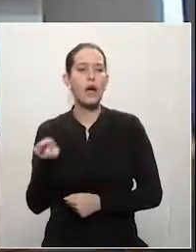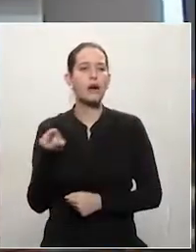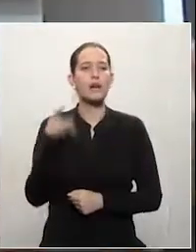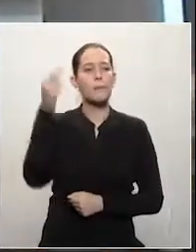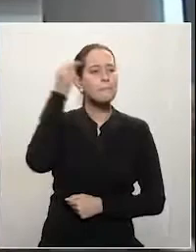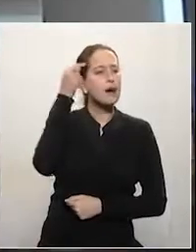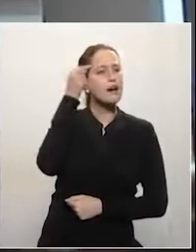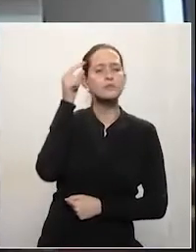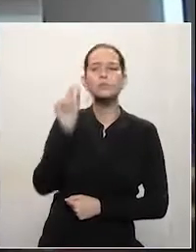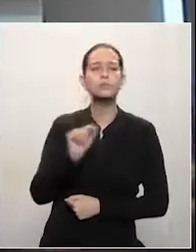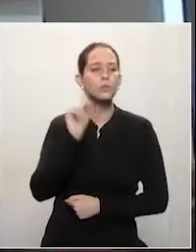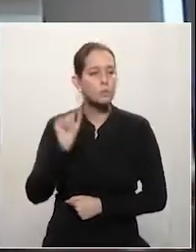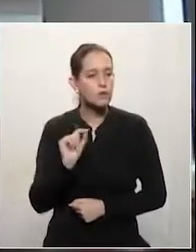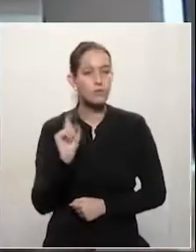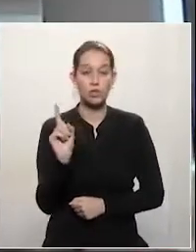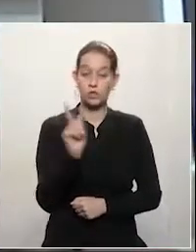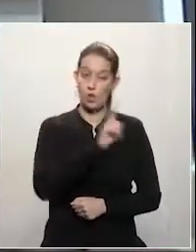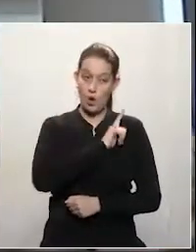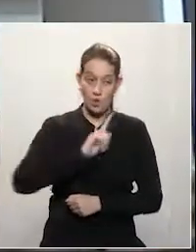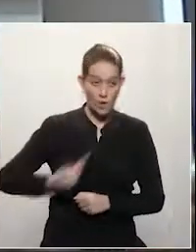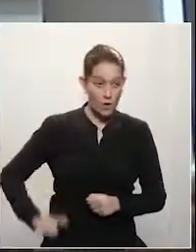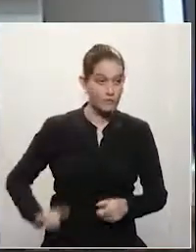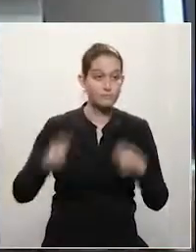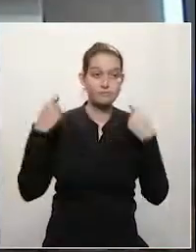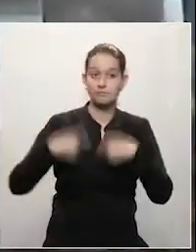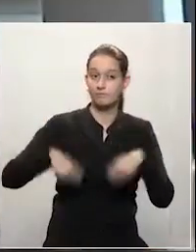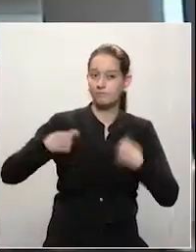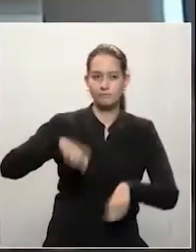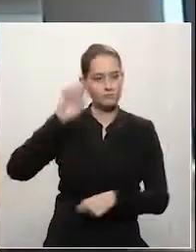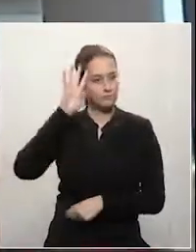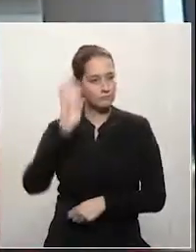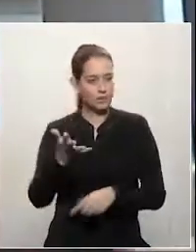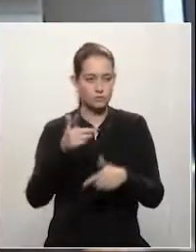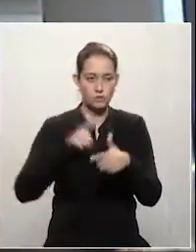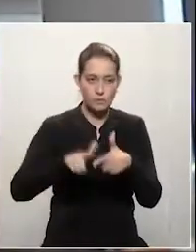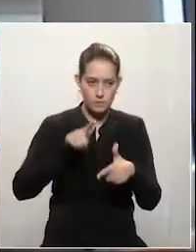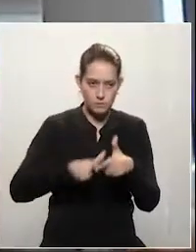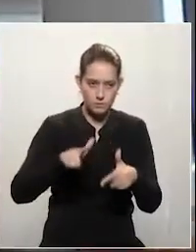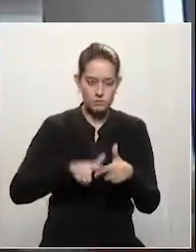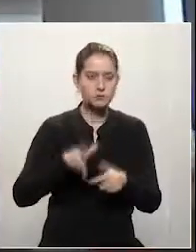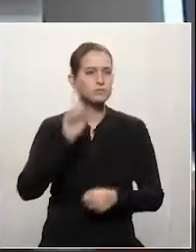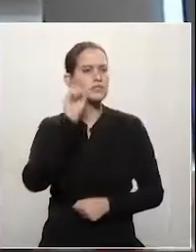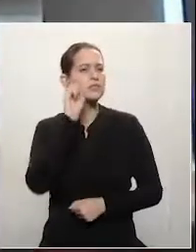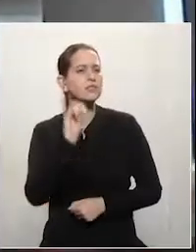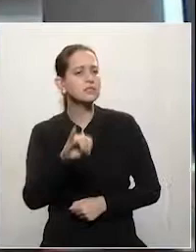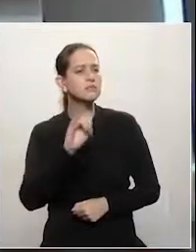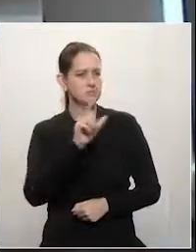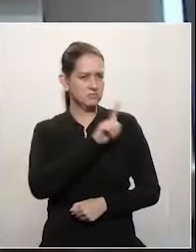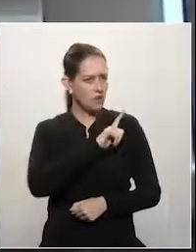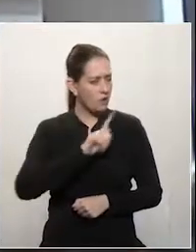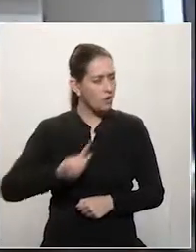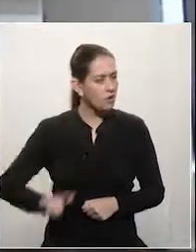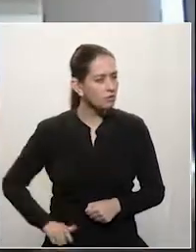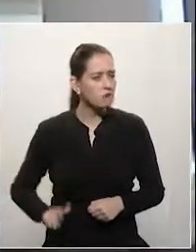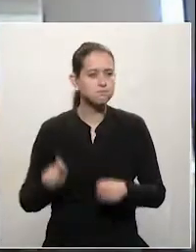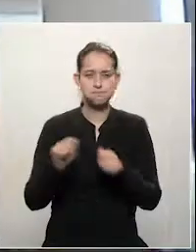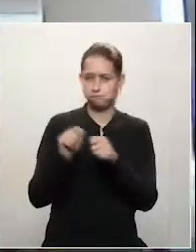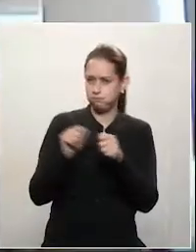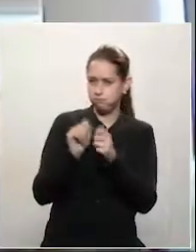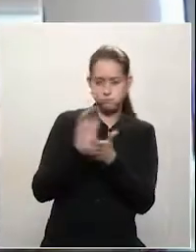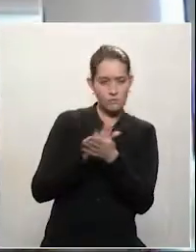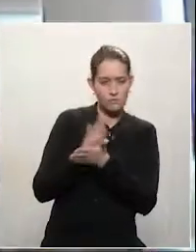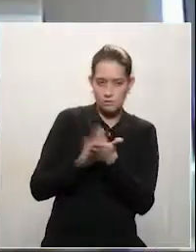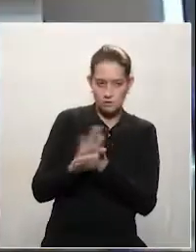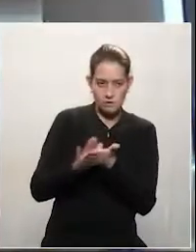fazer o que precisa ser feito, porque todo governo que deixa de fazer o que precisa ser feito, só pensando em resultado